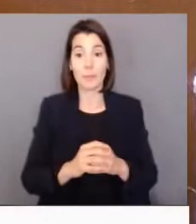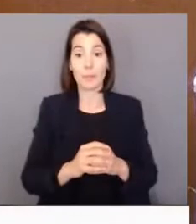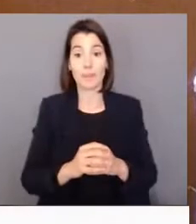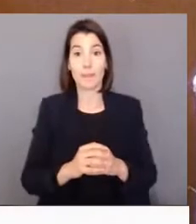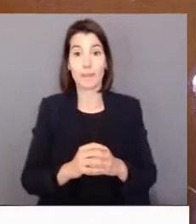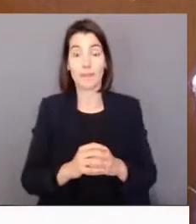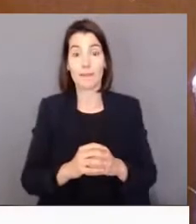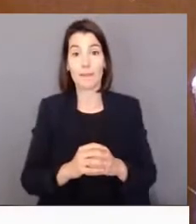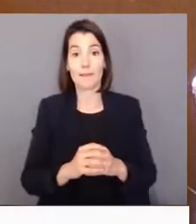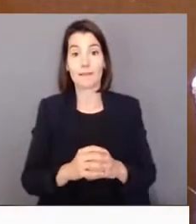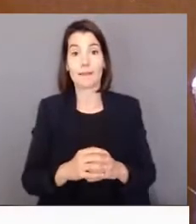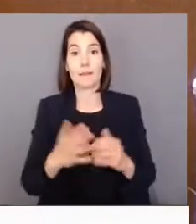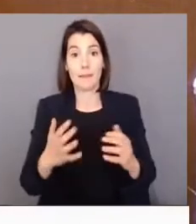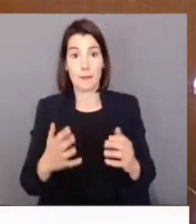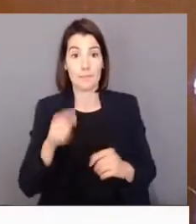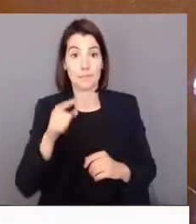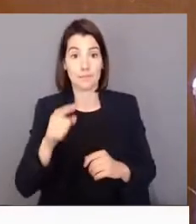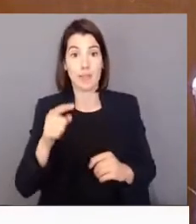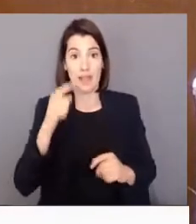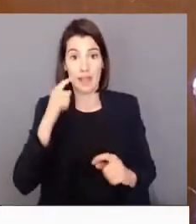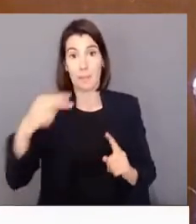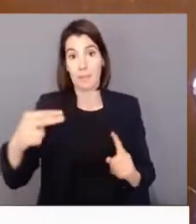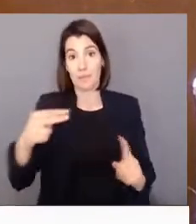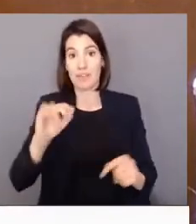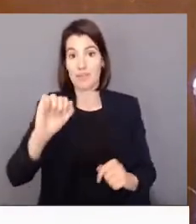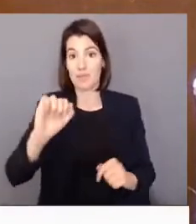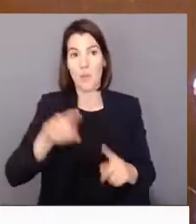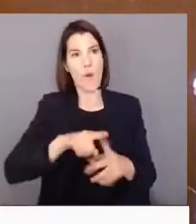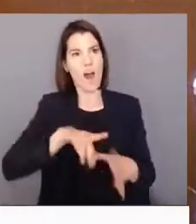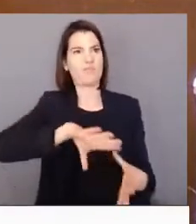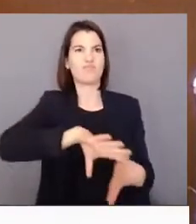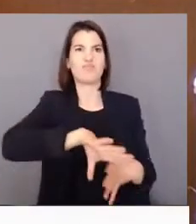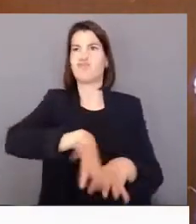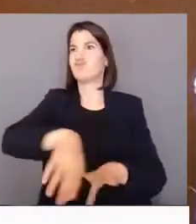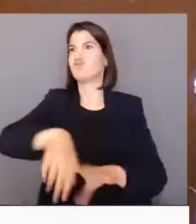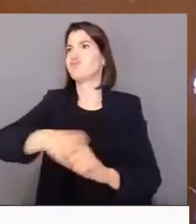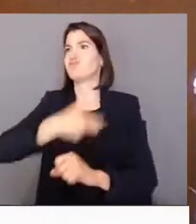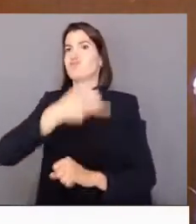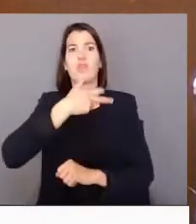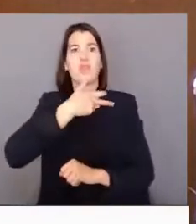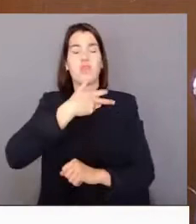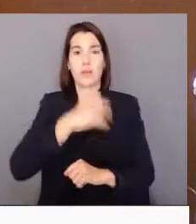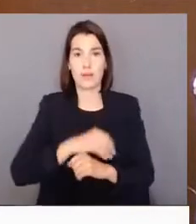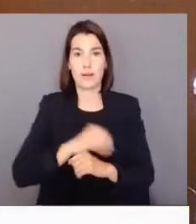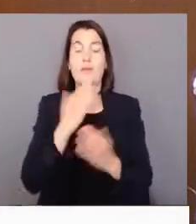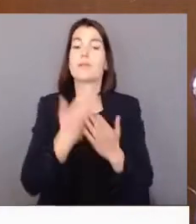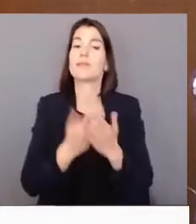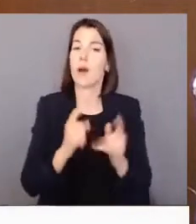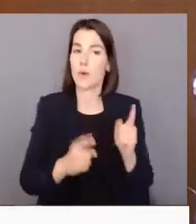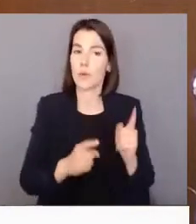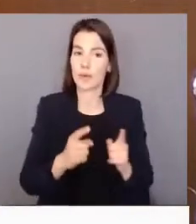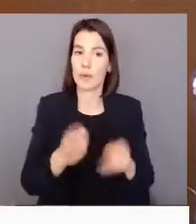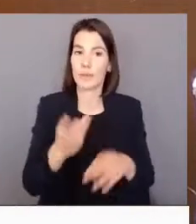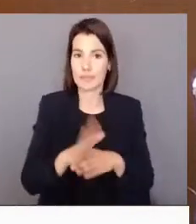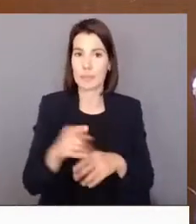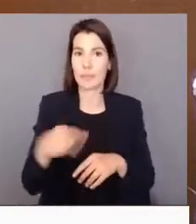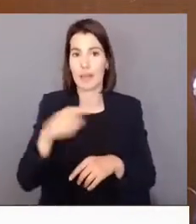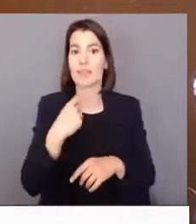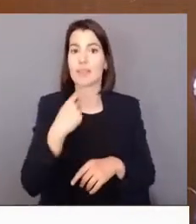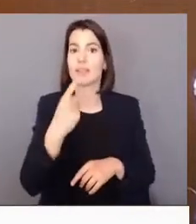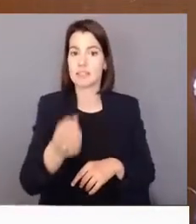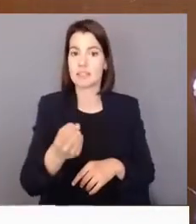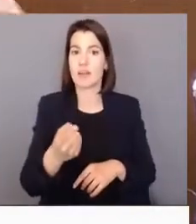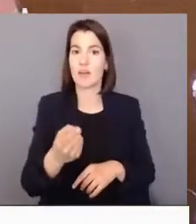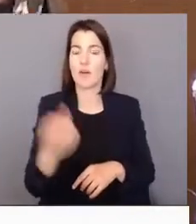esta visão catastrofista, que faz com que, por exemplo, ou fez com que, por exemplo, dissessem que estavam a ser decepadas